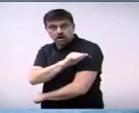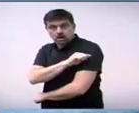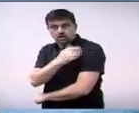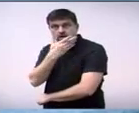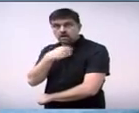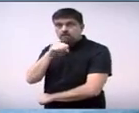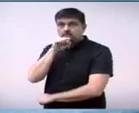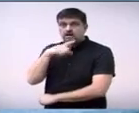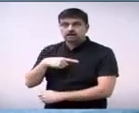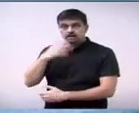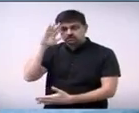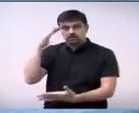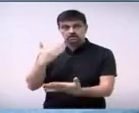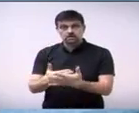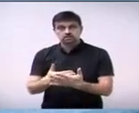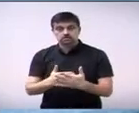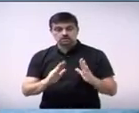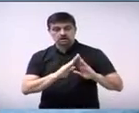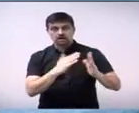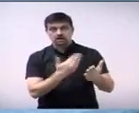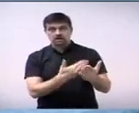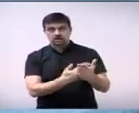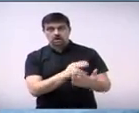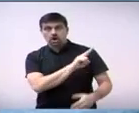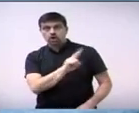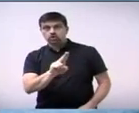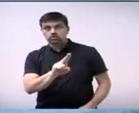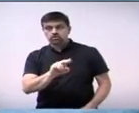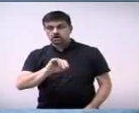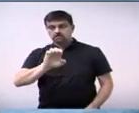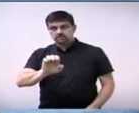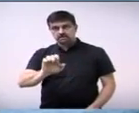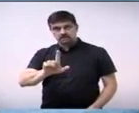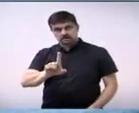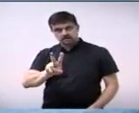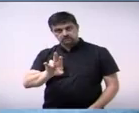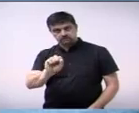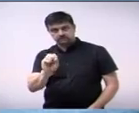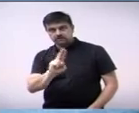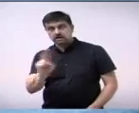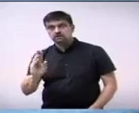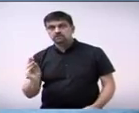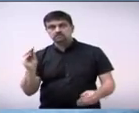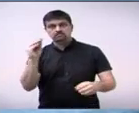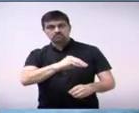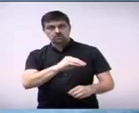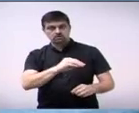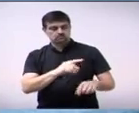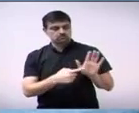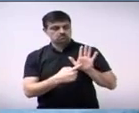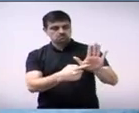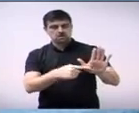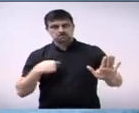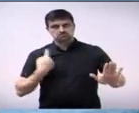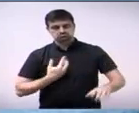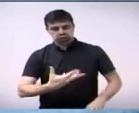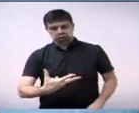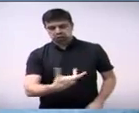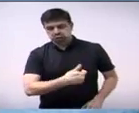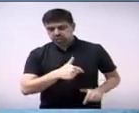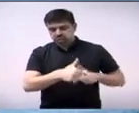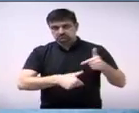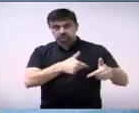mais que justo o município está reconhecendo este trabalho prestado pela professora Elvira. Então,